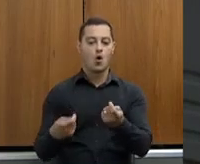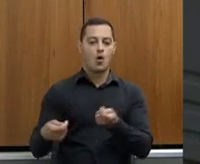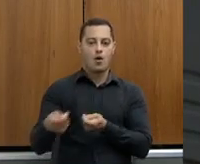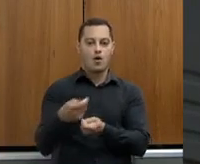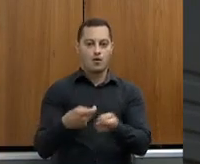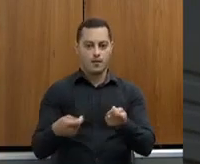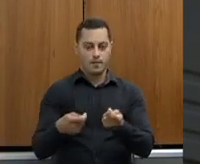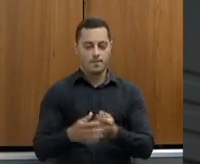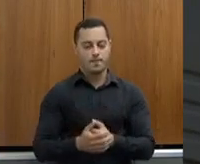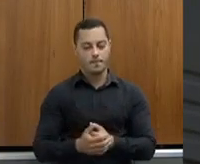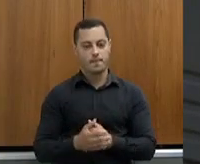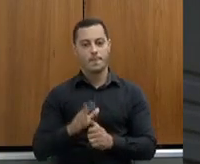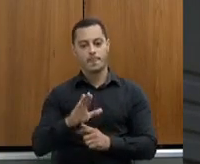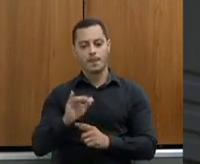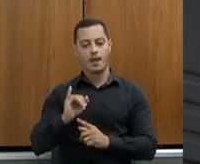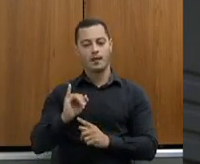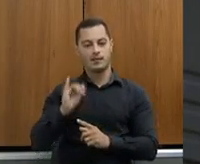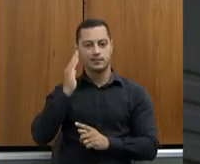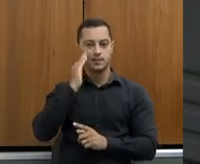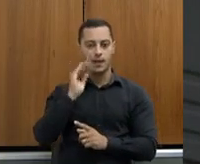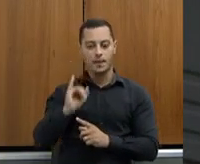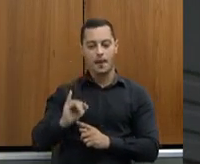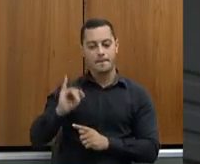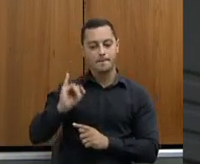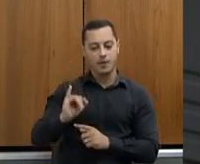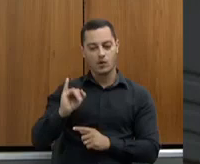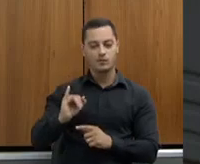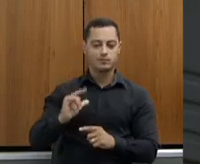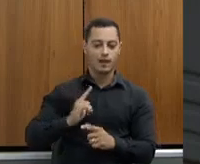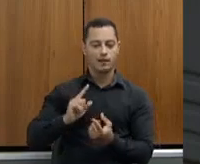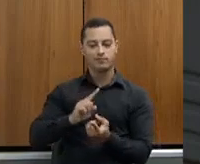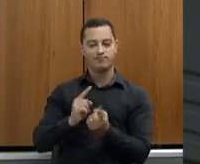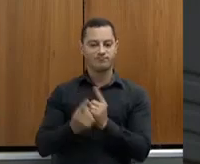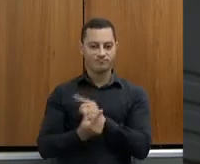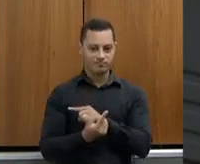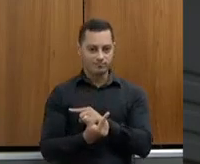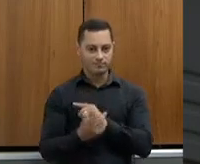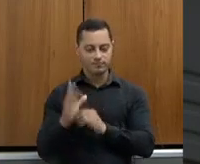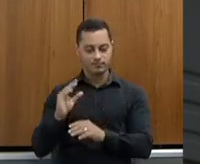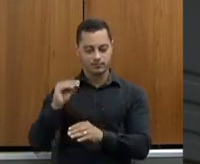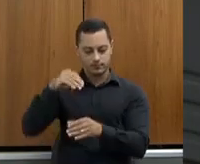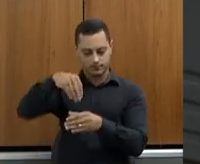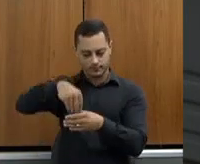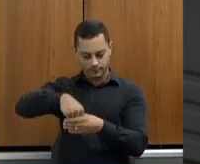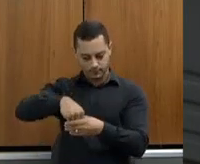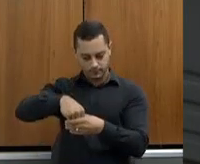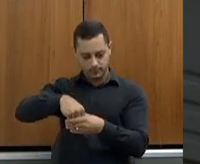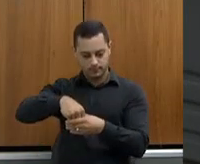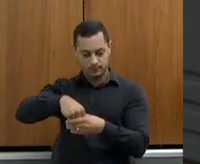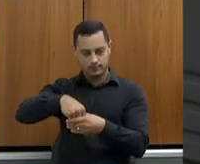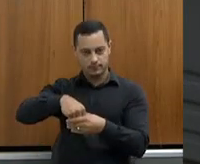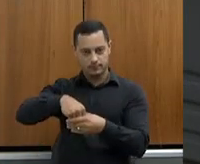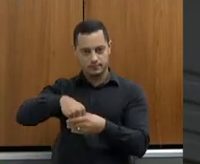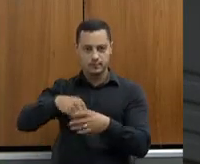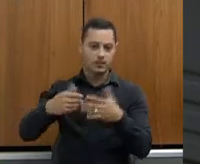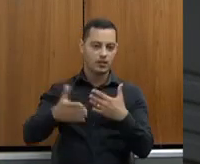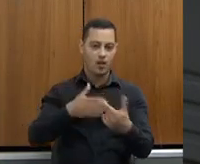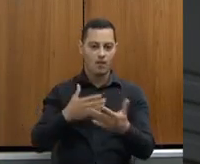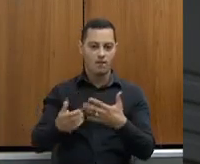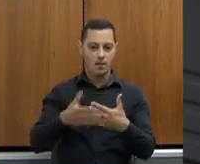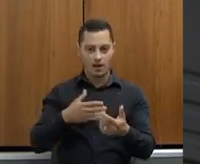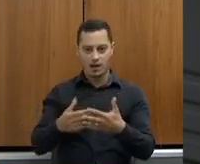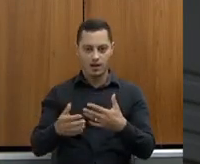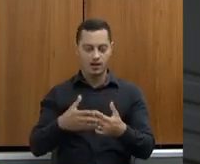a questão dos impostos, nós temos algumas controvérsias, porque internamente o trânsito aqui é indeferido de produtor a produtor, até para os